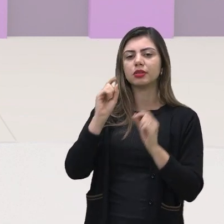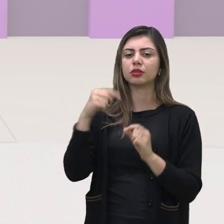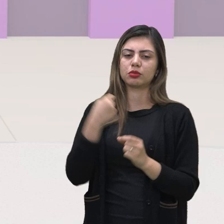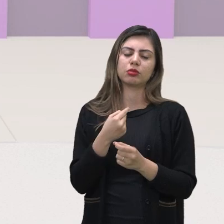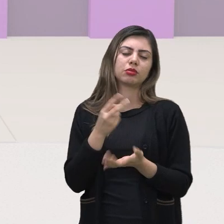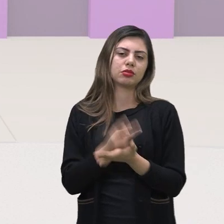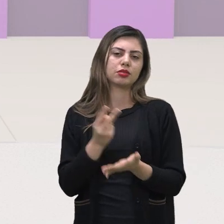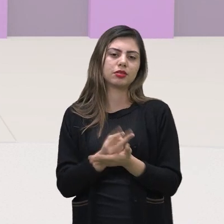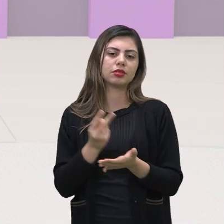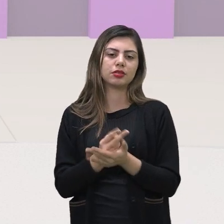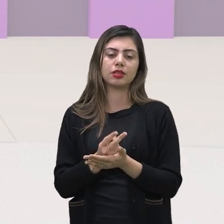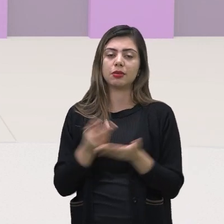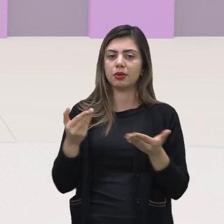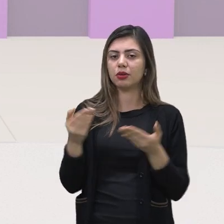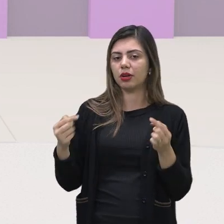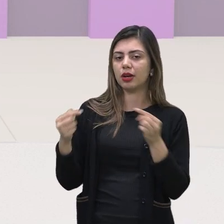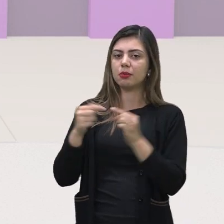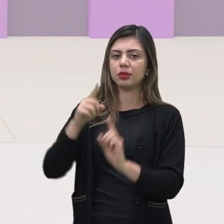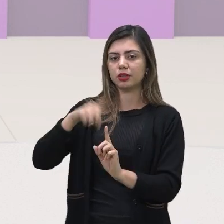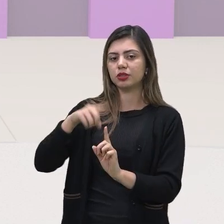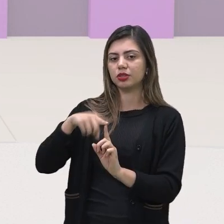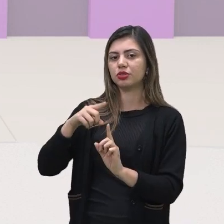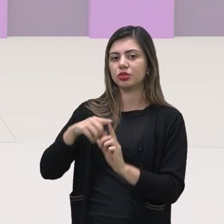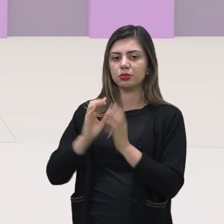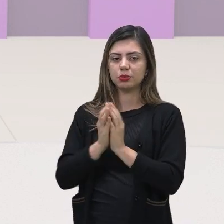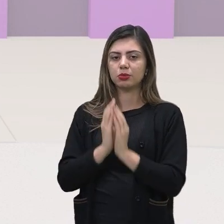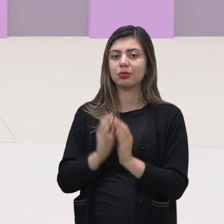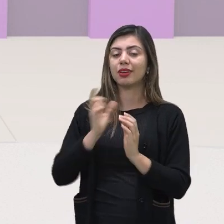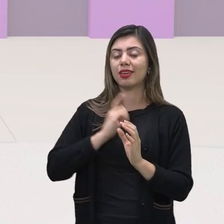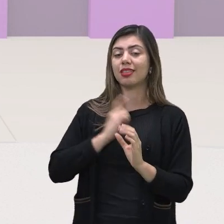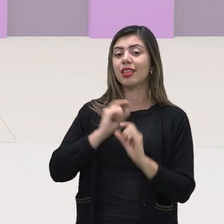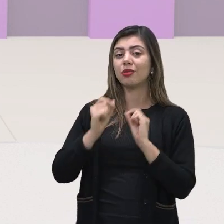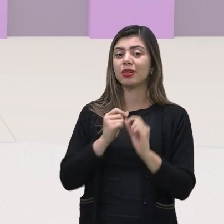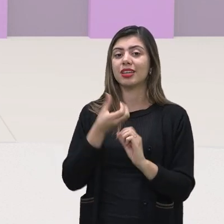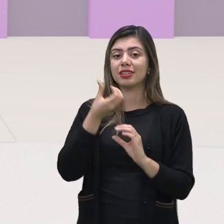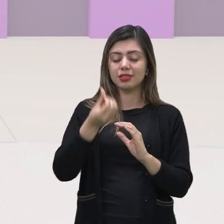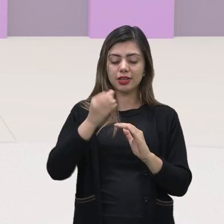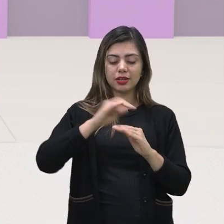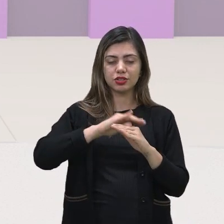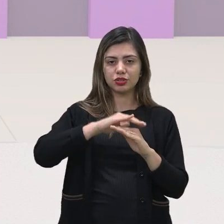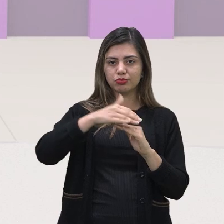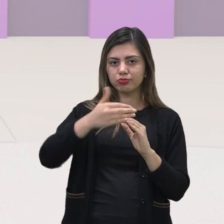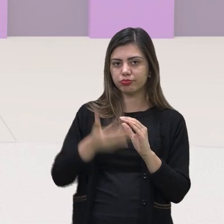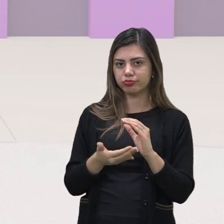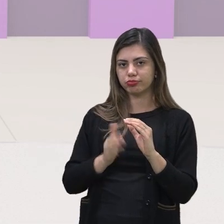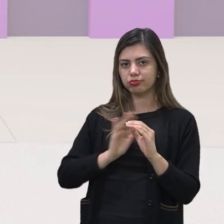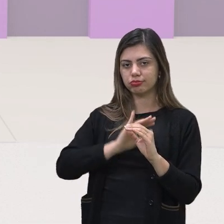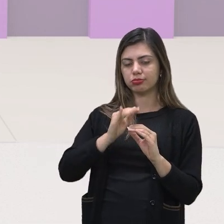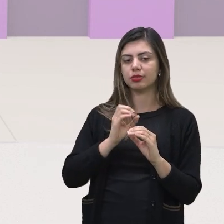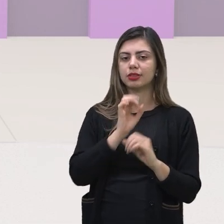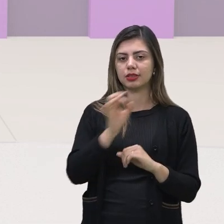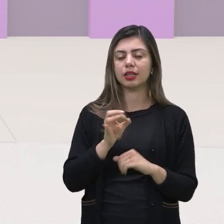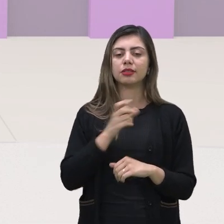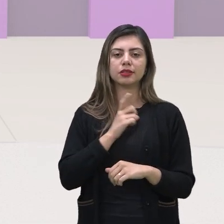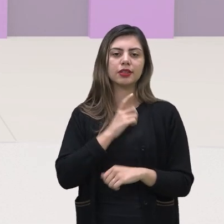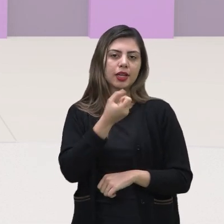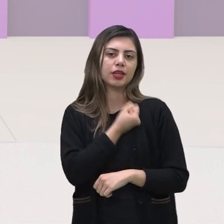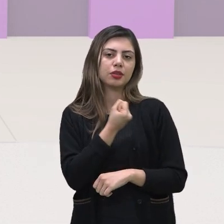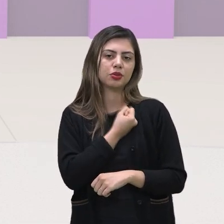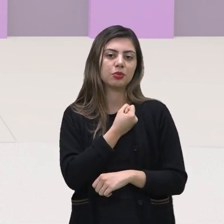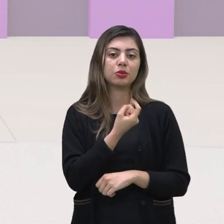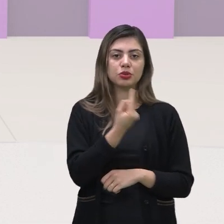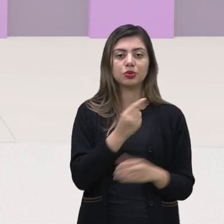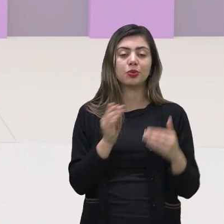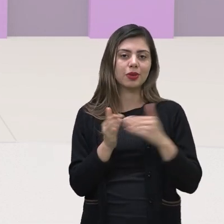dado comum que é esse opa que é esse dado formado por seis faces e essas faces numeradas com números que vão de